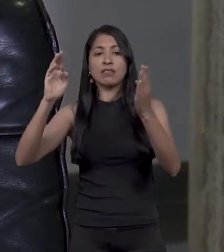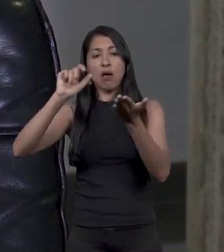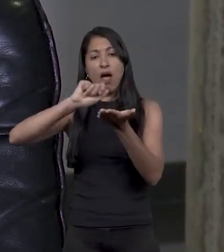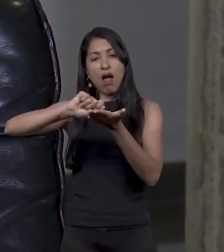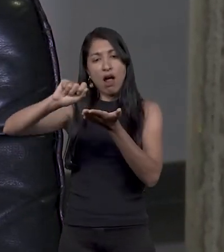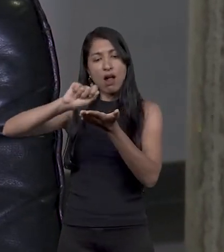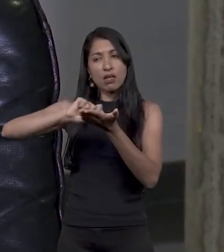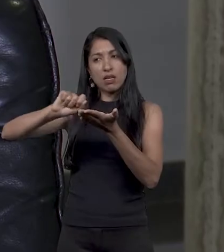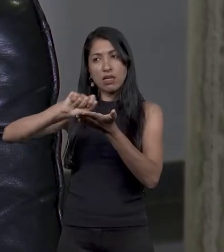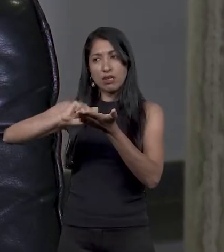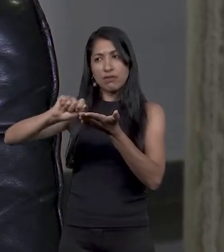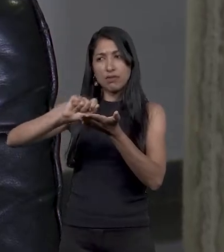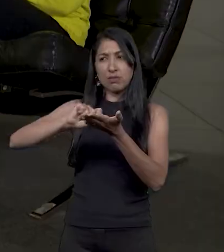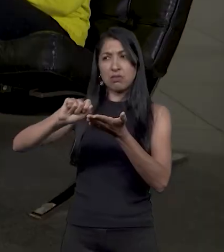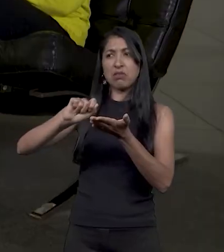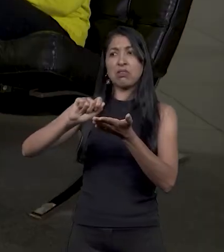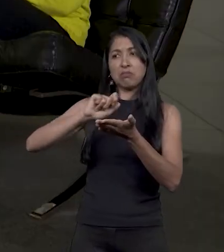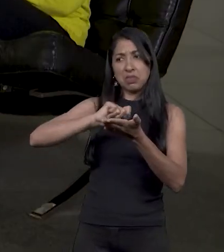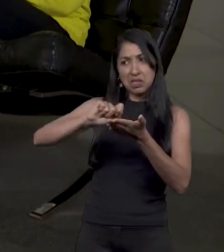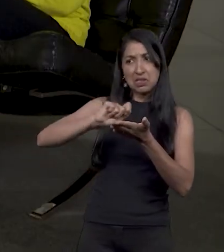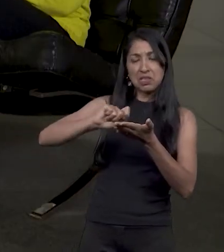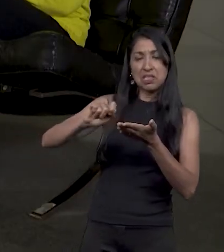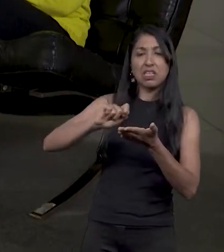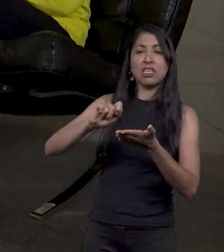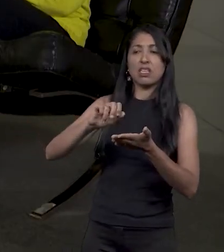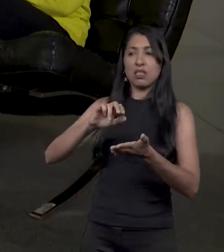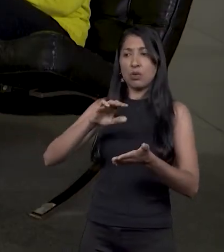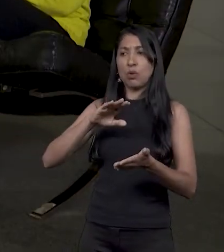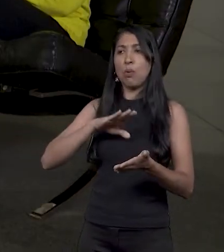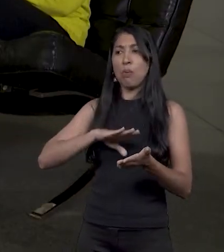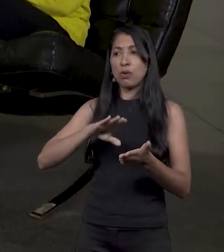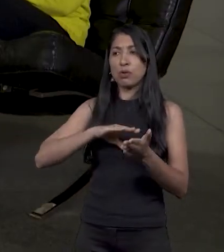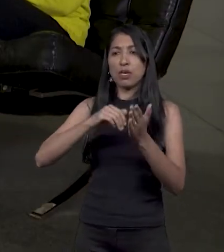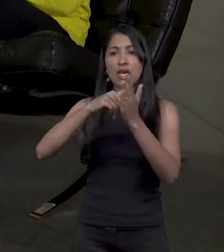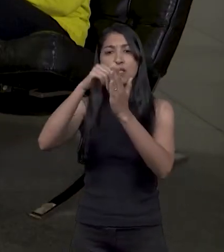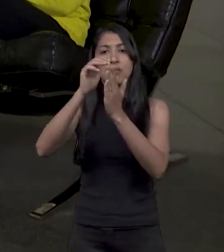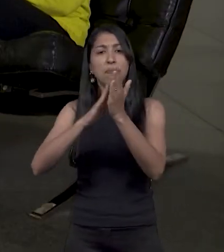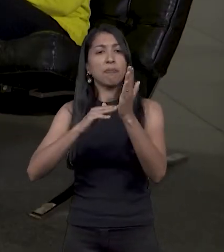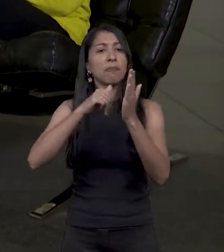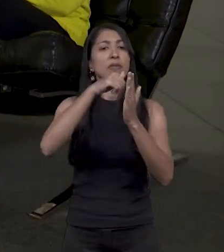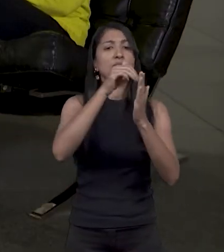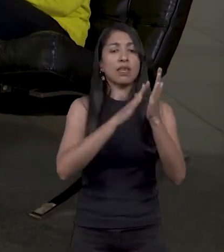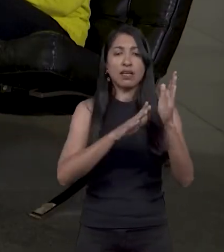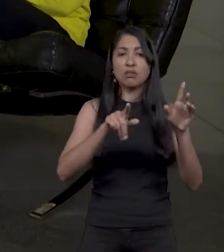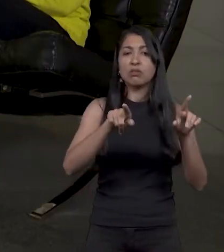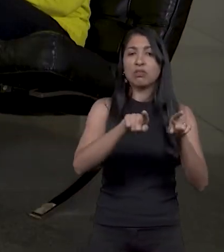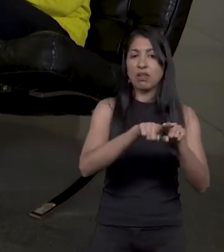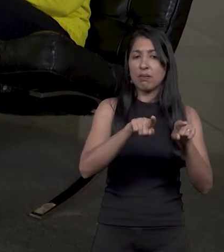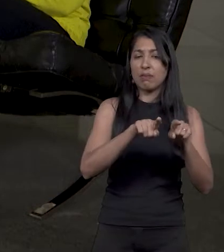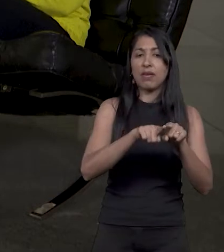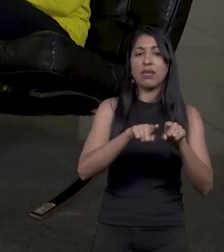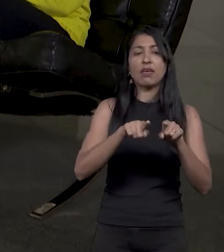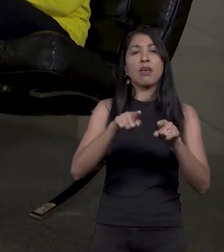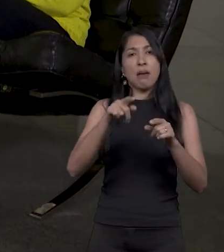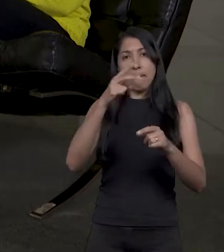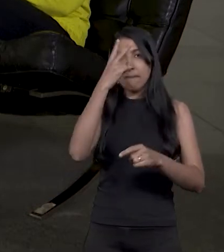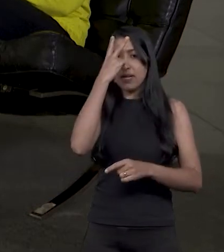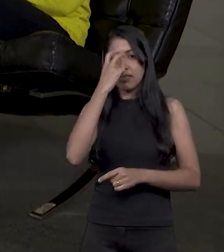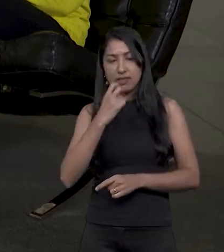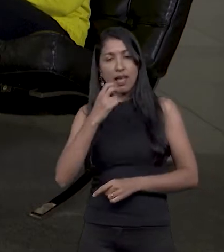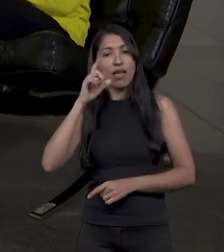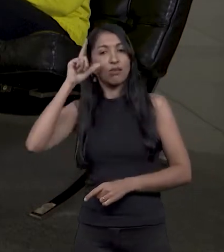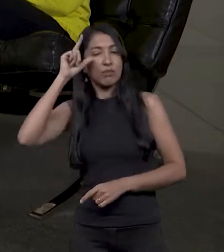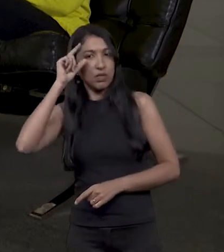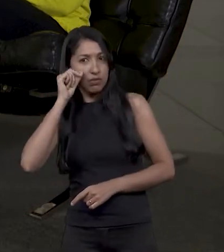tinta que são trabalhados de outra maneira com os cegos e baixa visão e a maioria